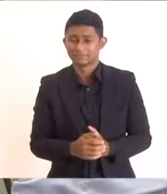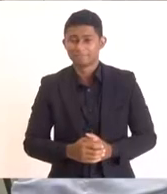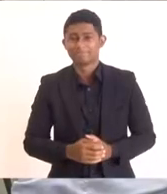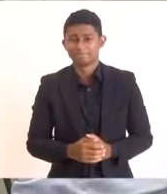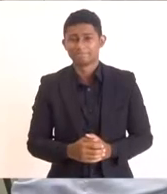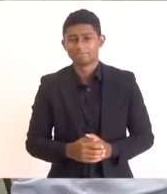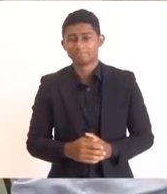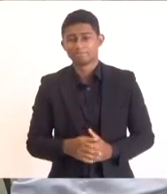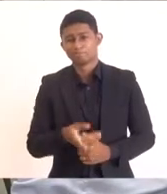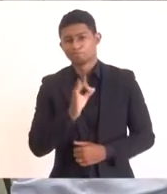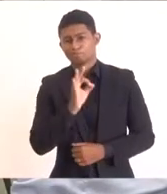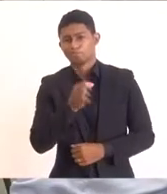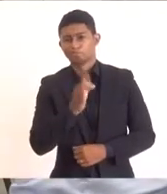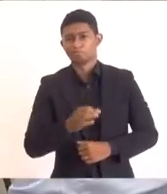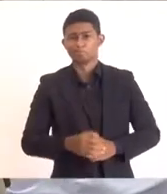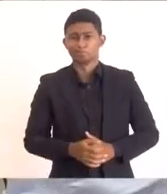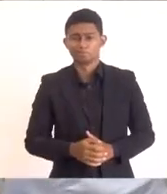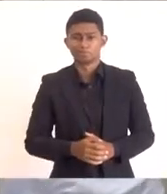Fruto da...